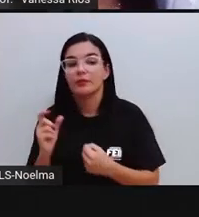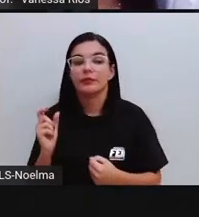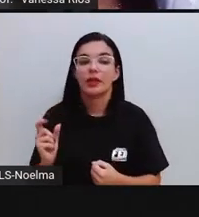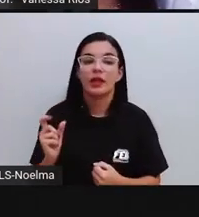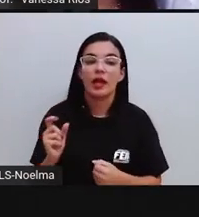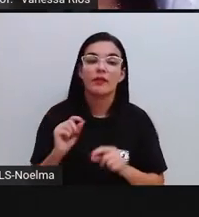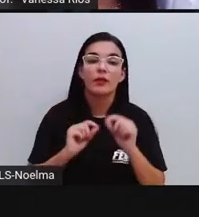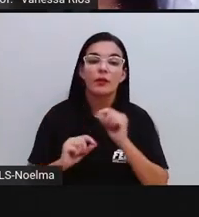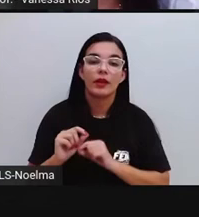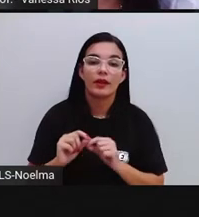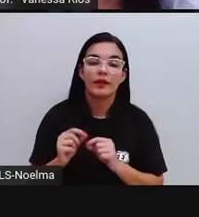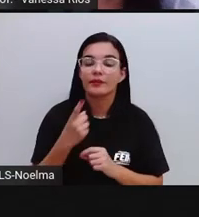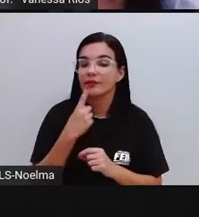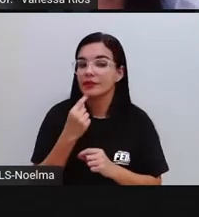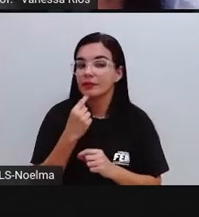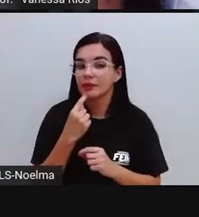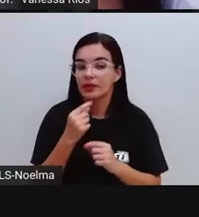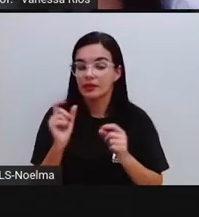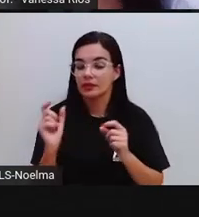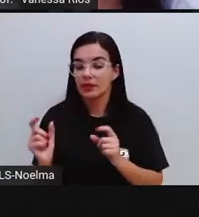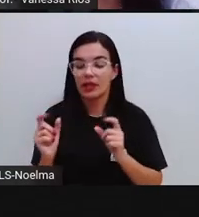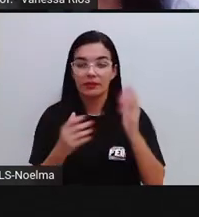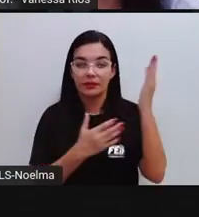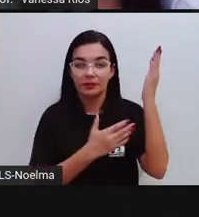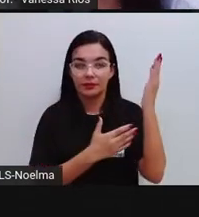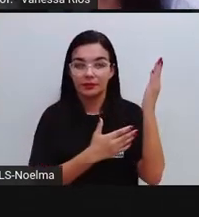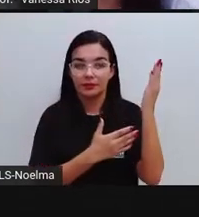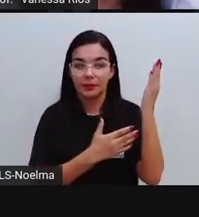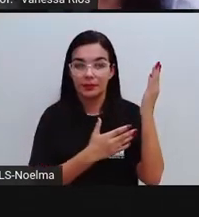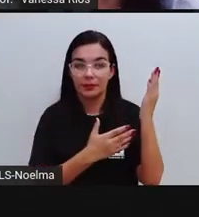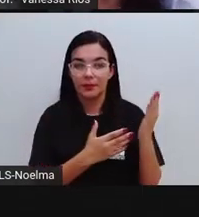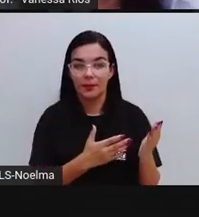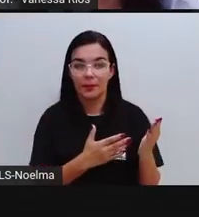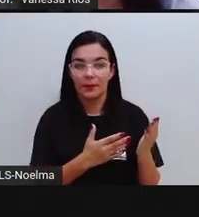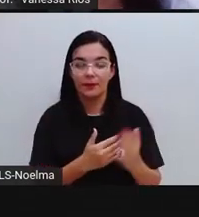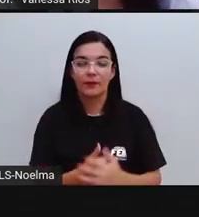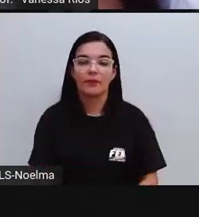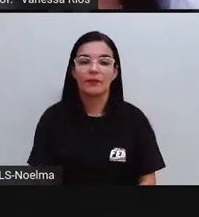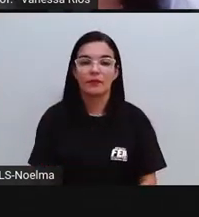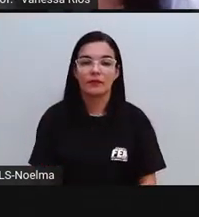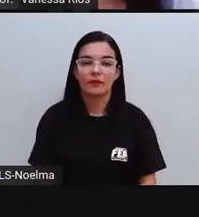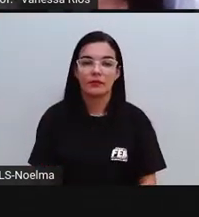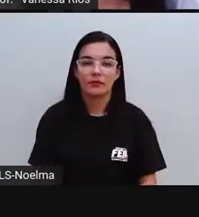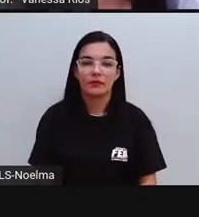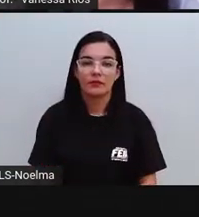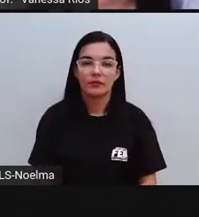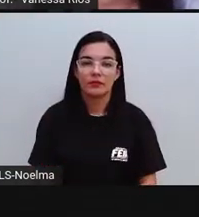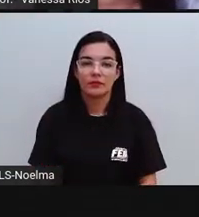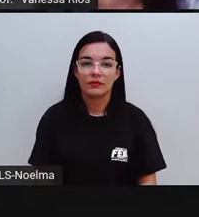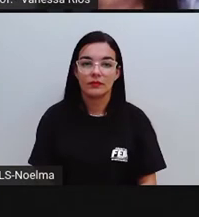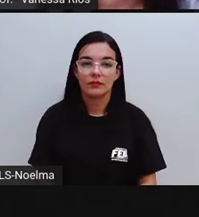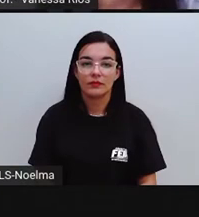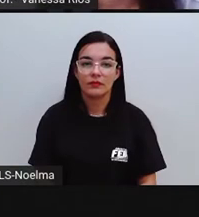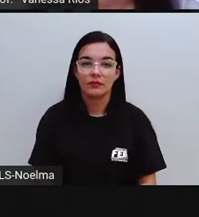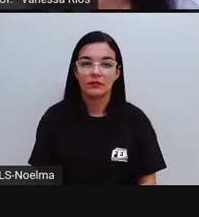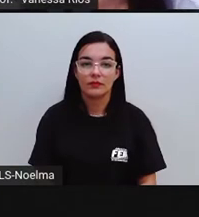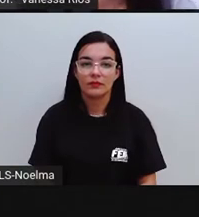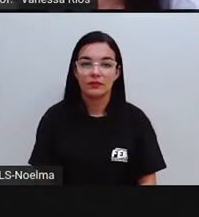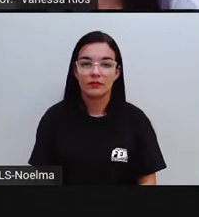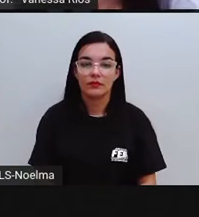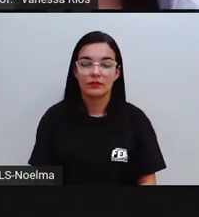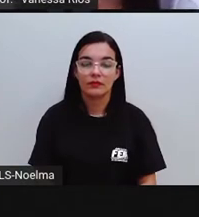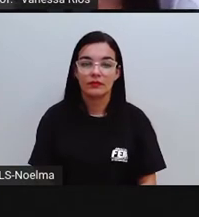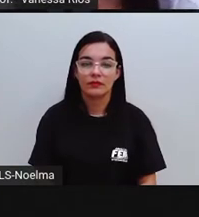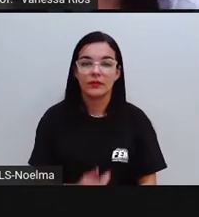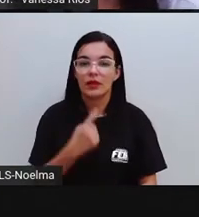verbo aí é a palavra tinha, que pertence aí ao verbo ter. Então, eu cansava de ler. A